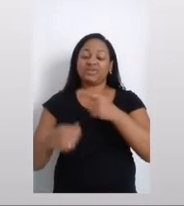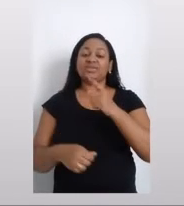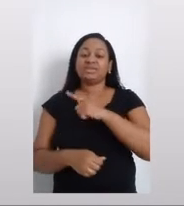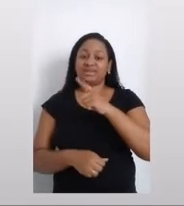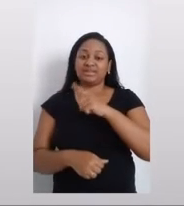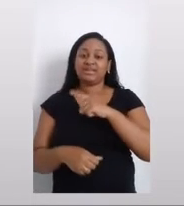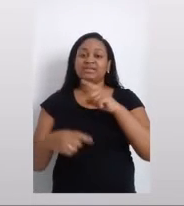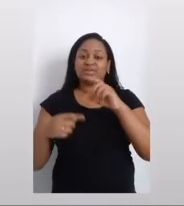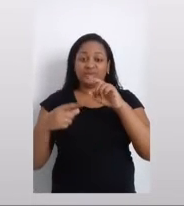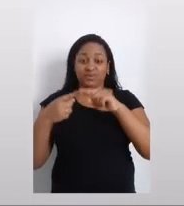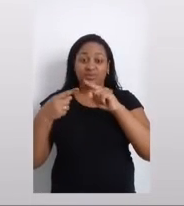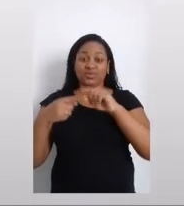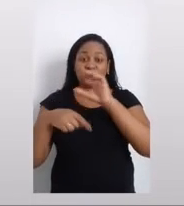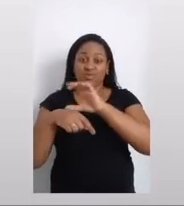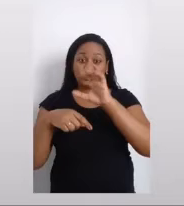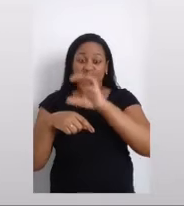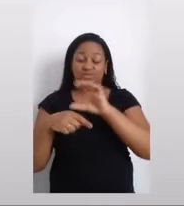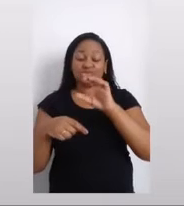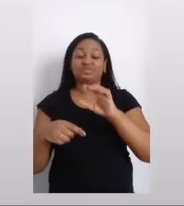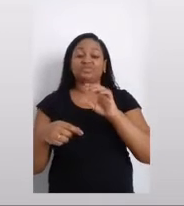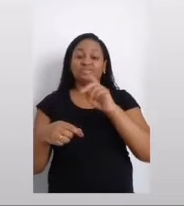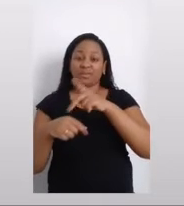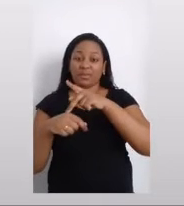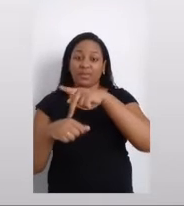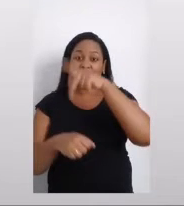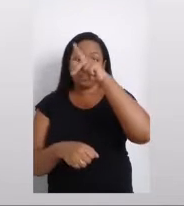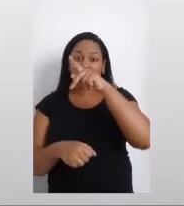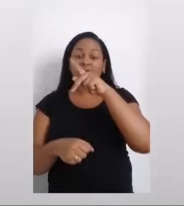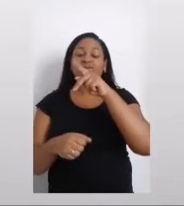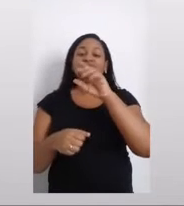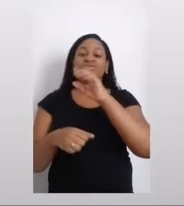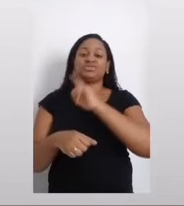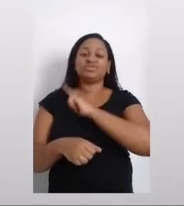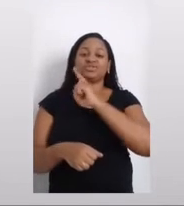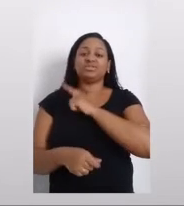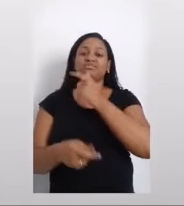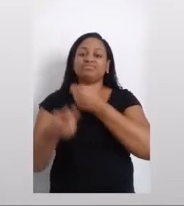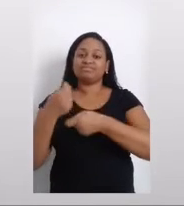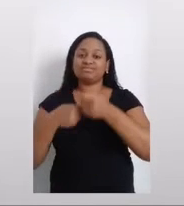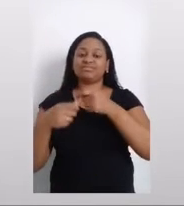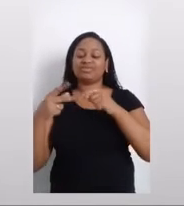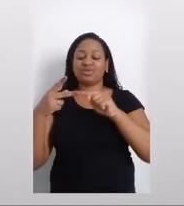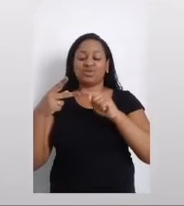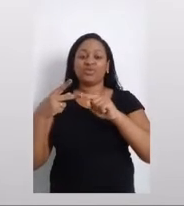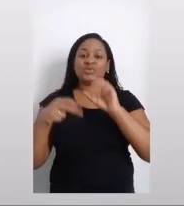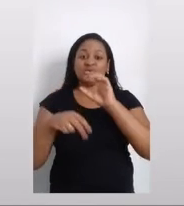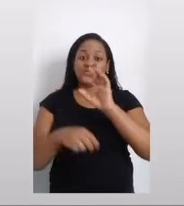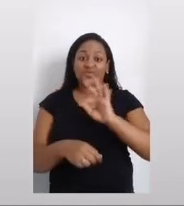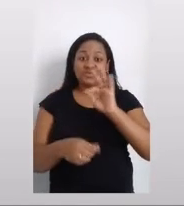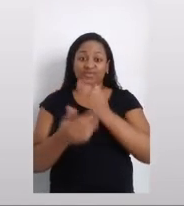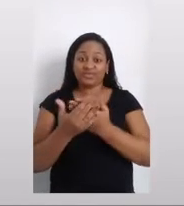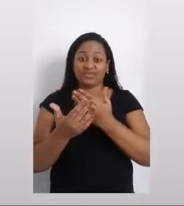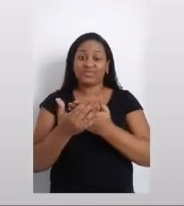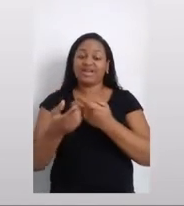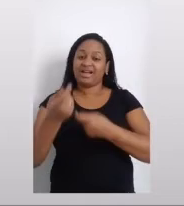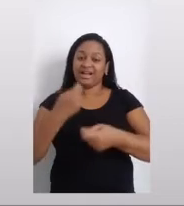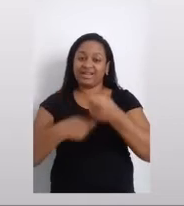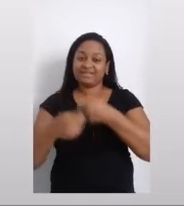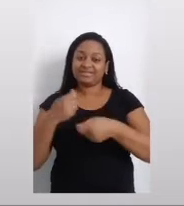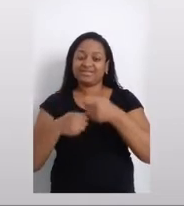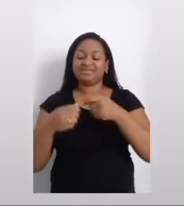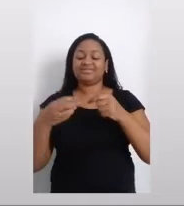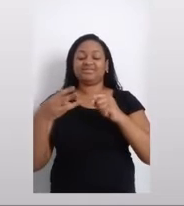destacamos o curso de pós-graduação em gestão de negócios, o curso de bacharelado em